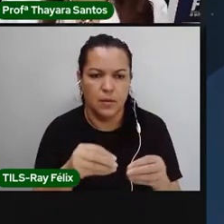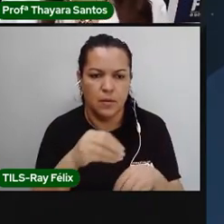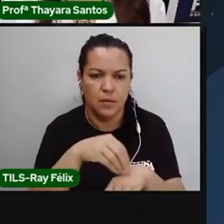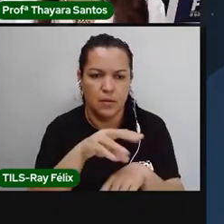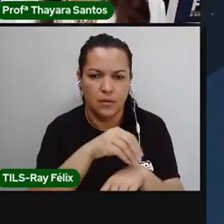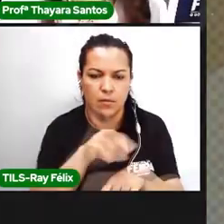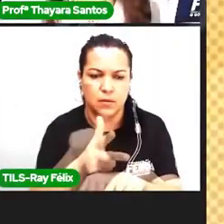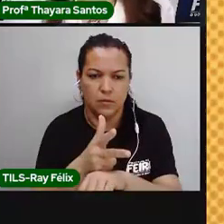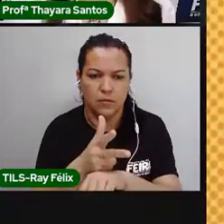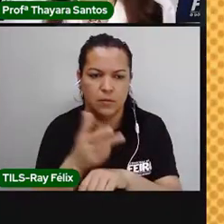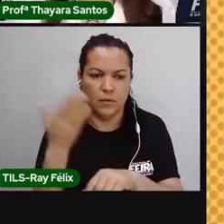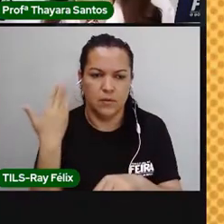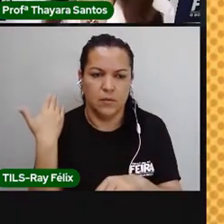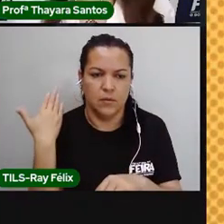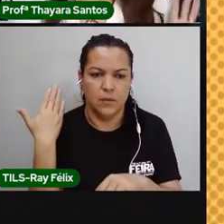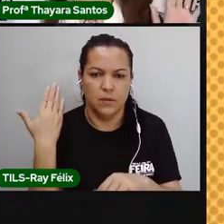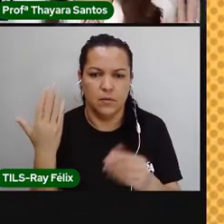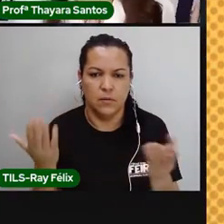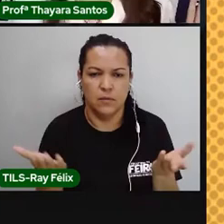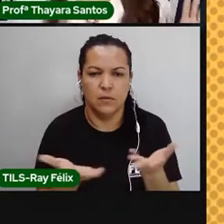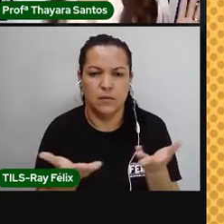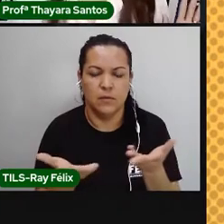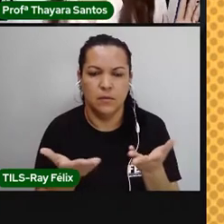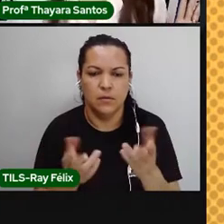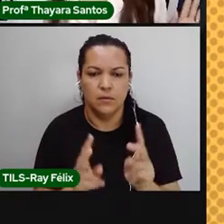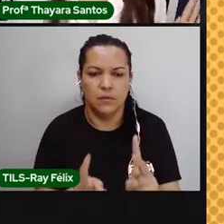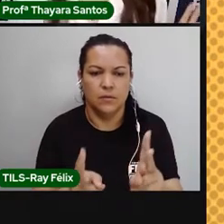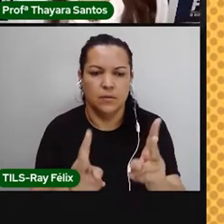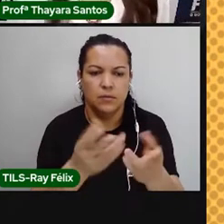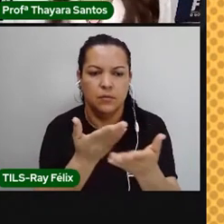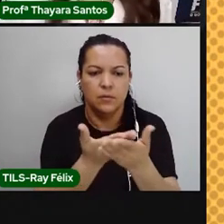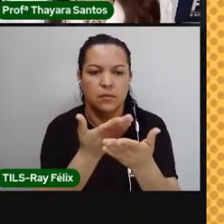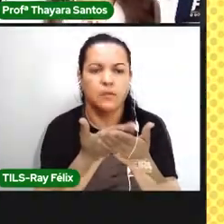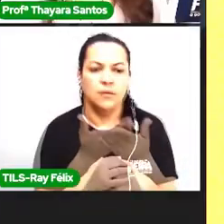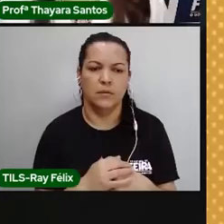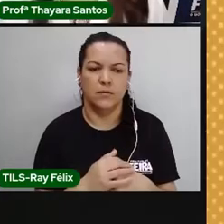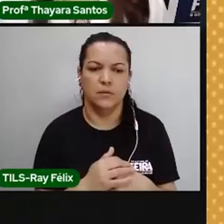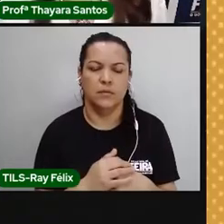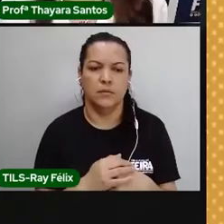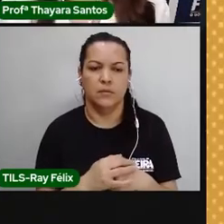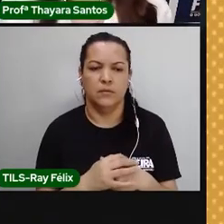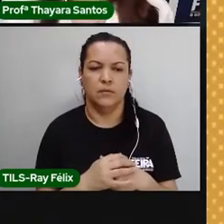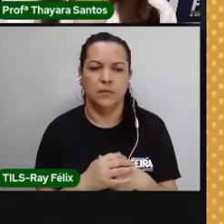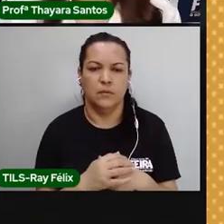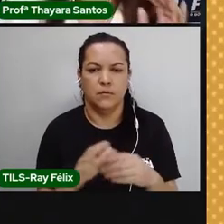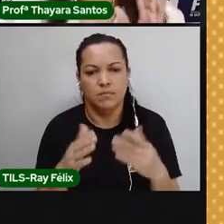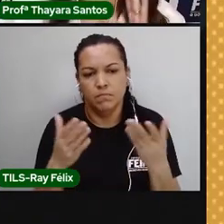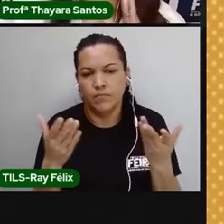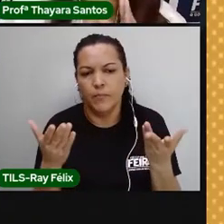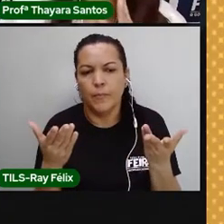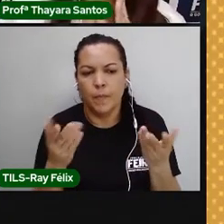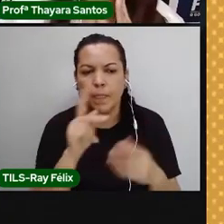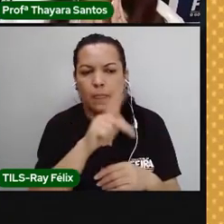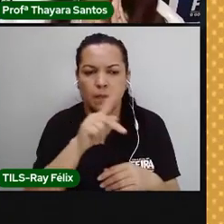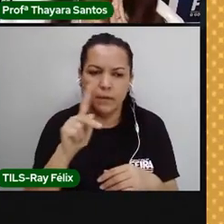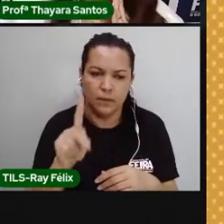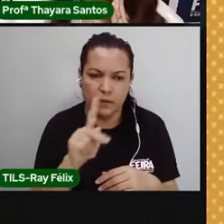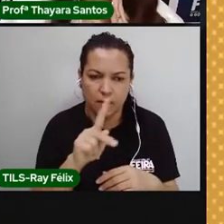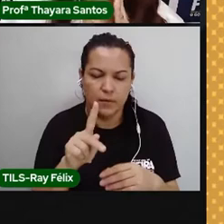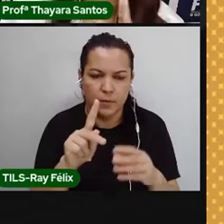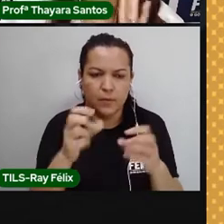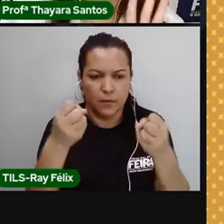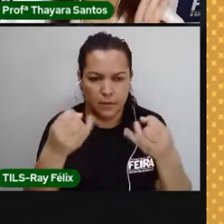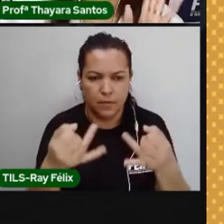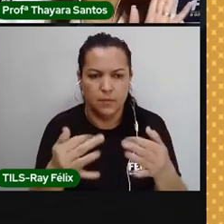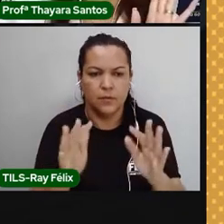vídeo anterior. Agora, a gente vai continuar os nossos estudos. Então, como a próxima Suzana já adiantou,